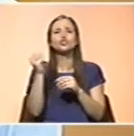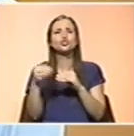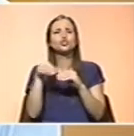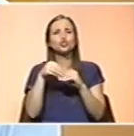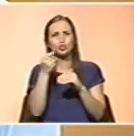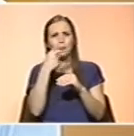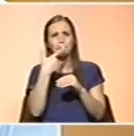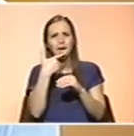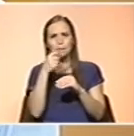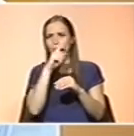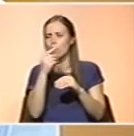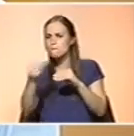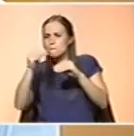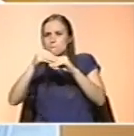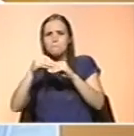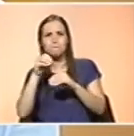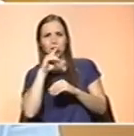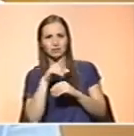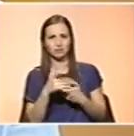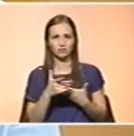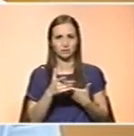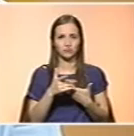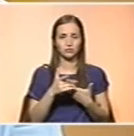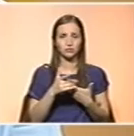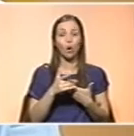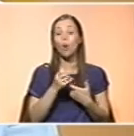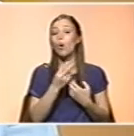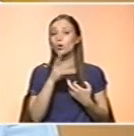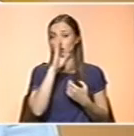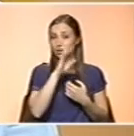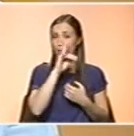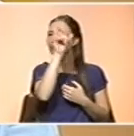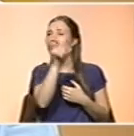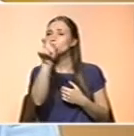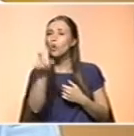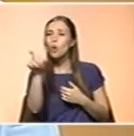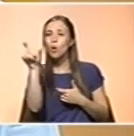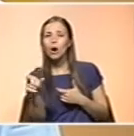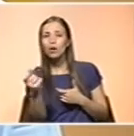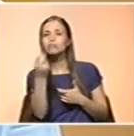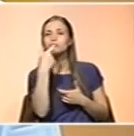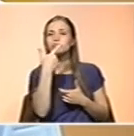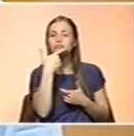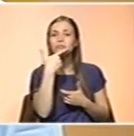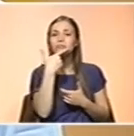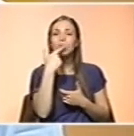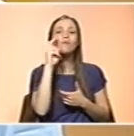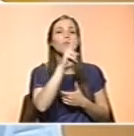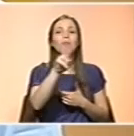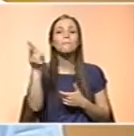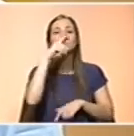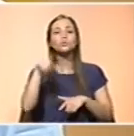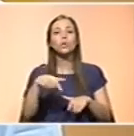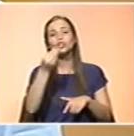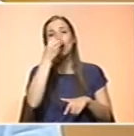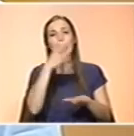pode ser o perfil de consumidor de suplementos. Porque, de facto, quando vamos estudar o perfil de consumidor de suplementos, o que é que encontramos? São pessoas que consomem mais peixe,